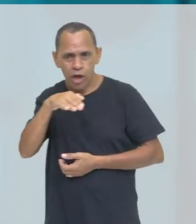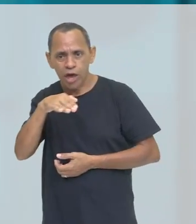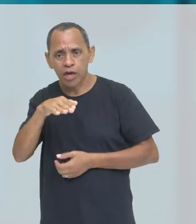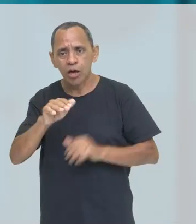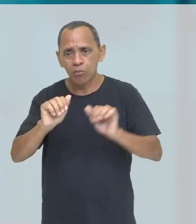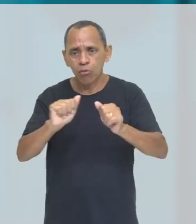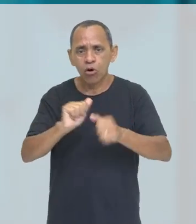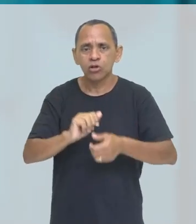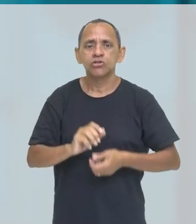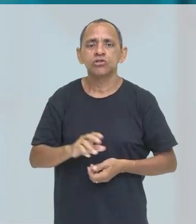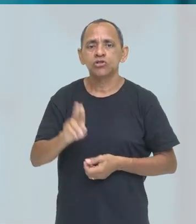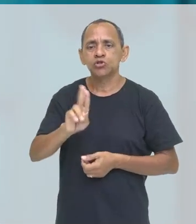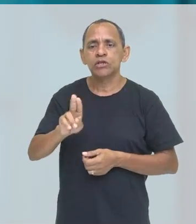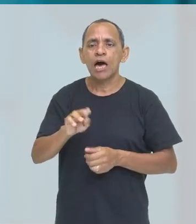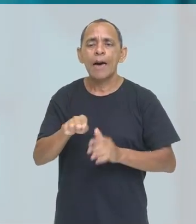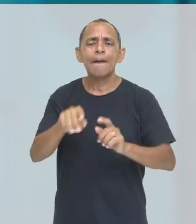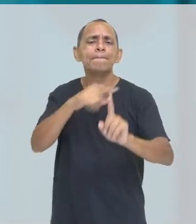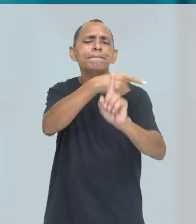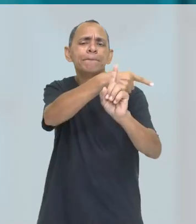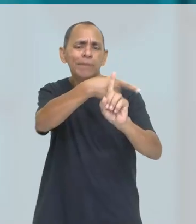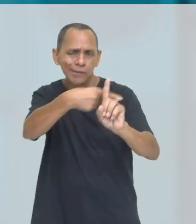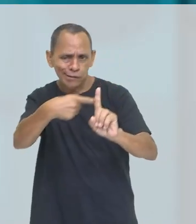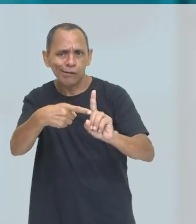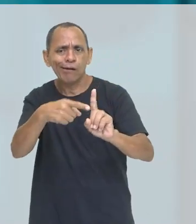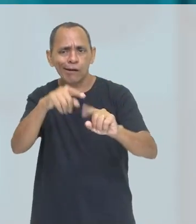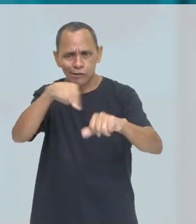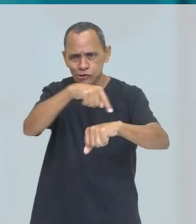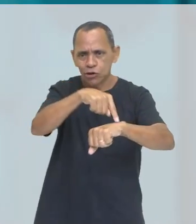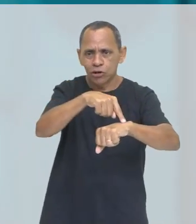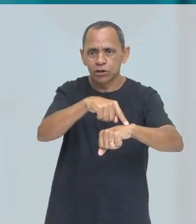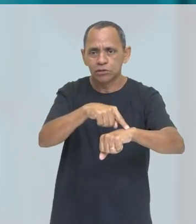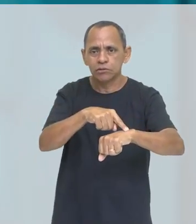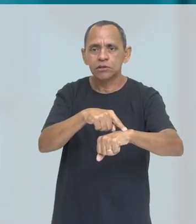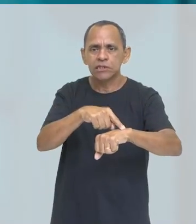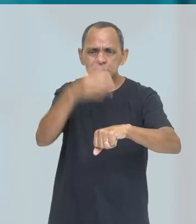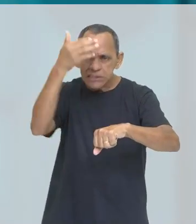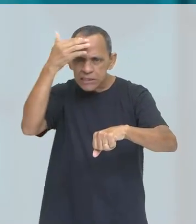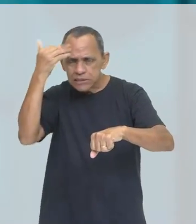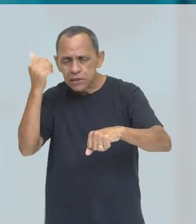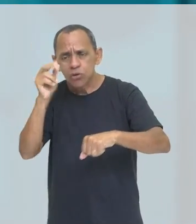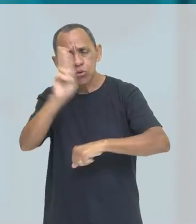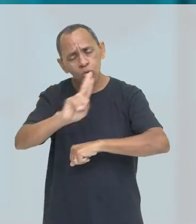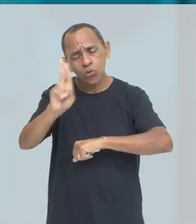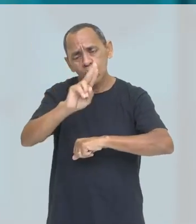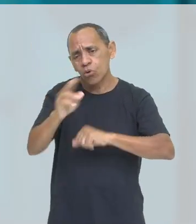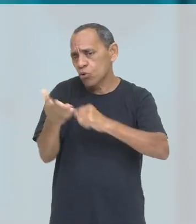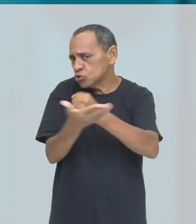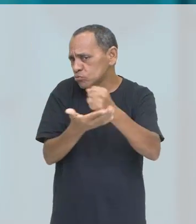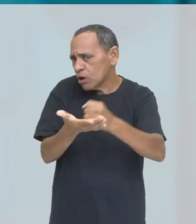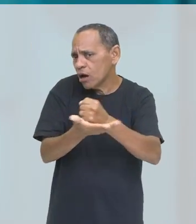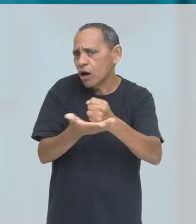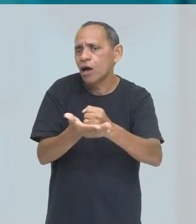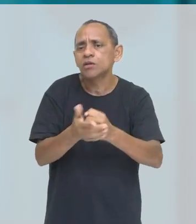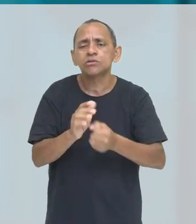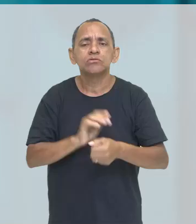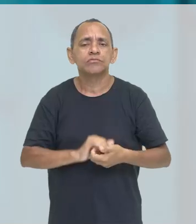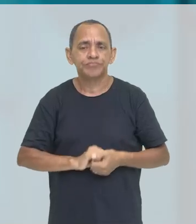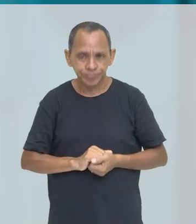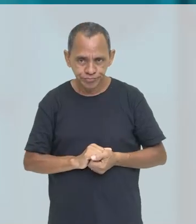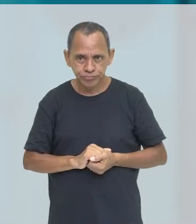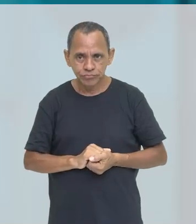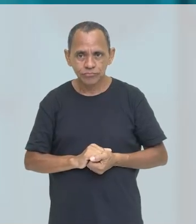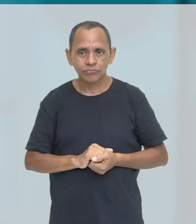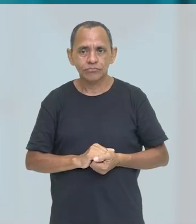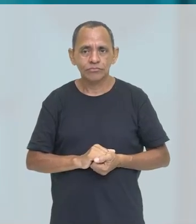Metade, né? Metade de hora também pode ser utilizado. Mas se você não lembrar, utilize o básico. It's hora minuto. Você